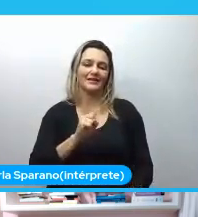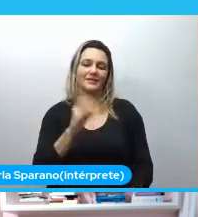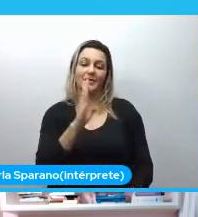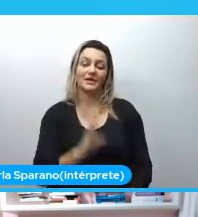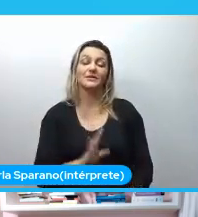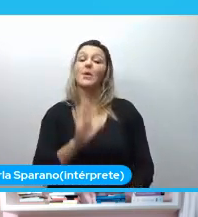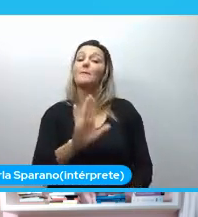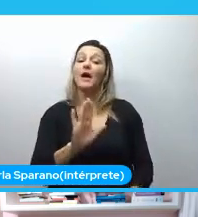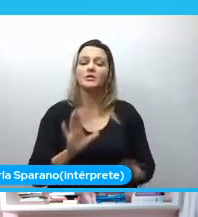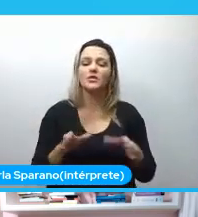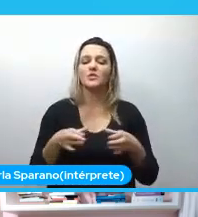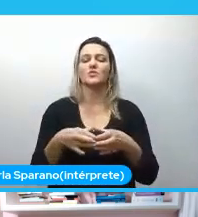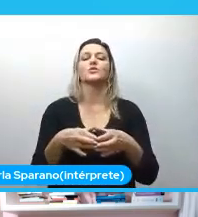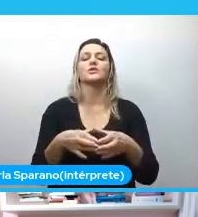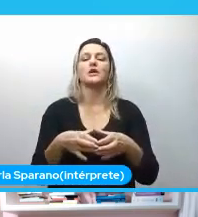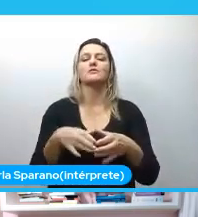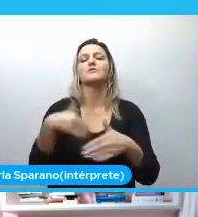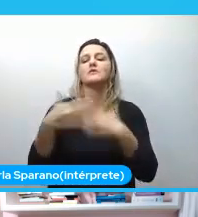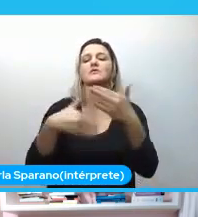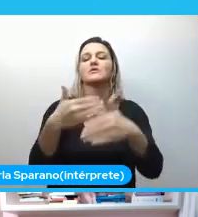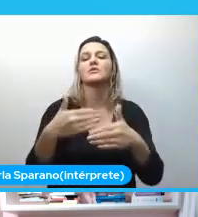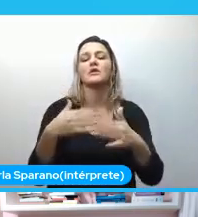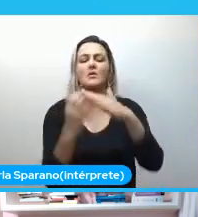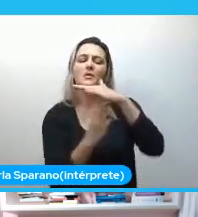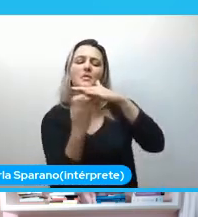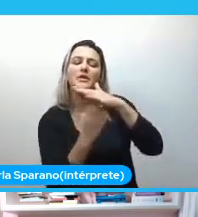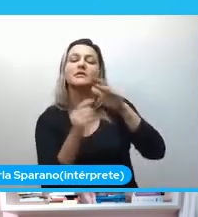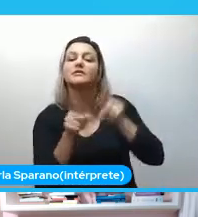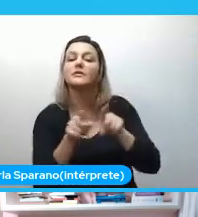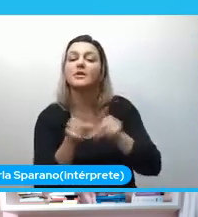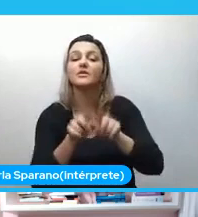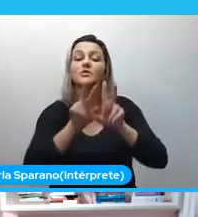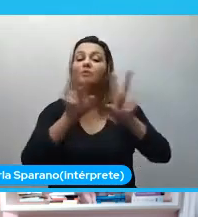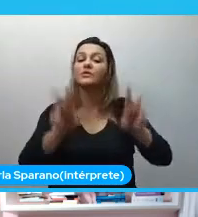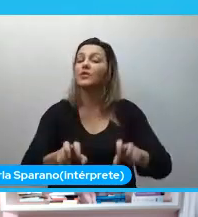a empresa que você está construindo então quando a gente fala sobre